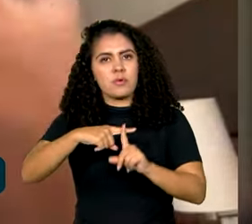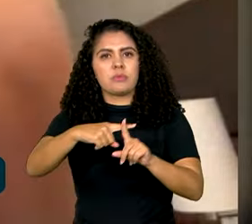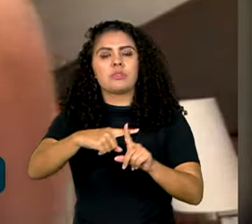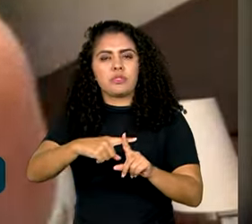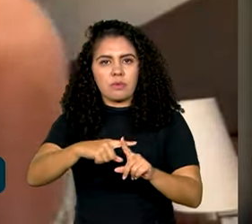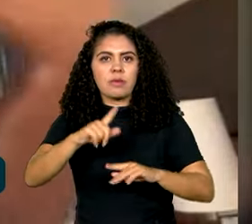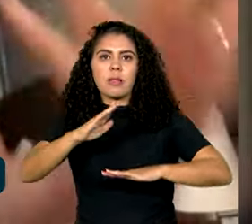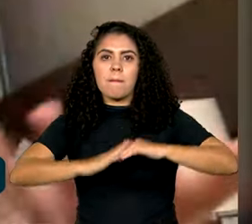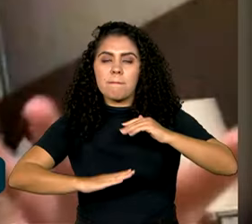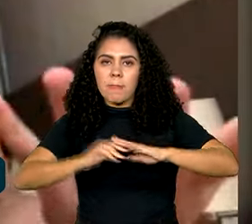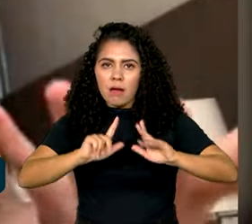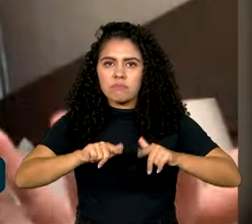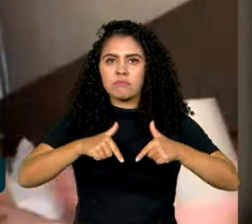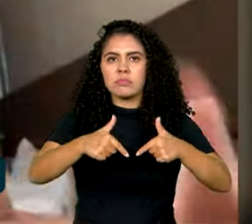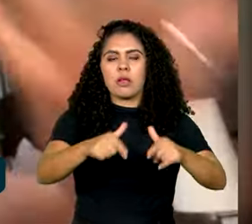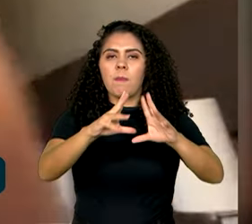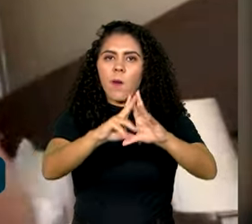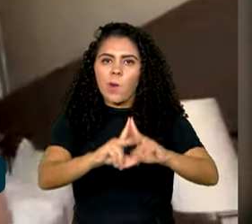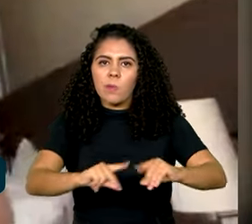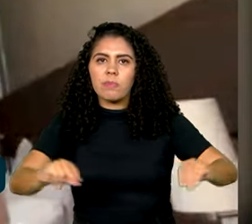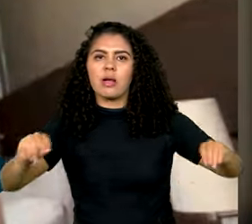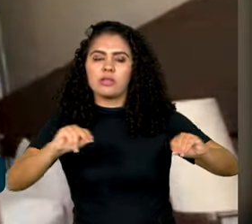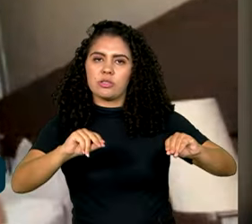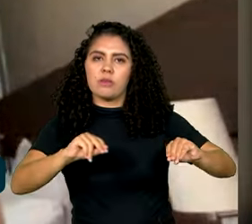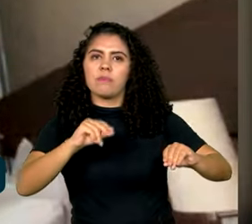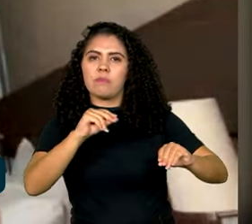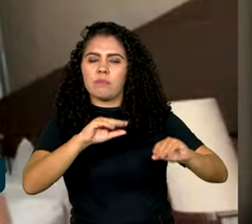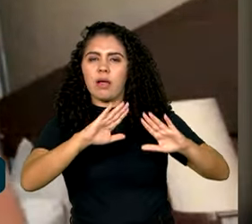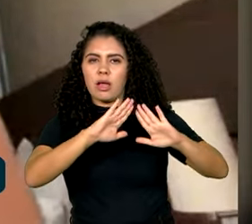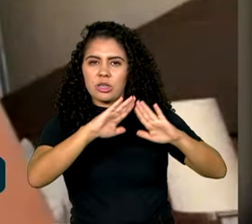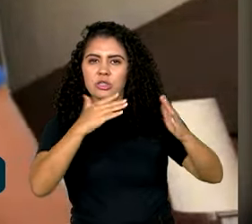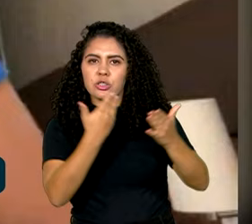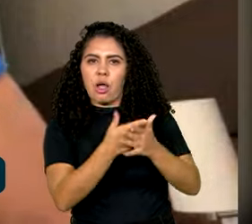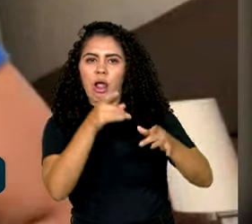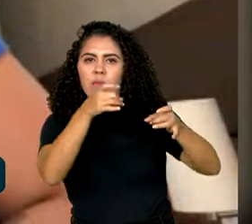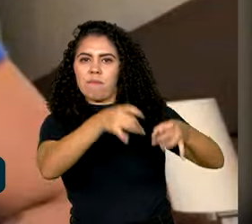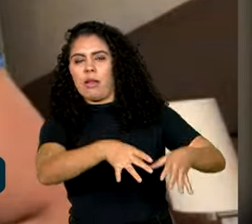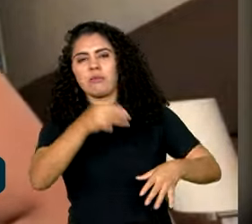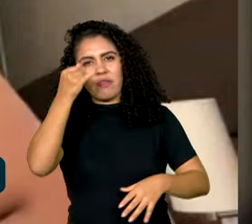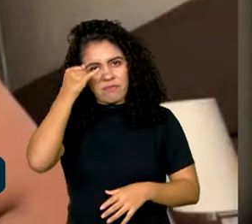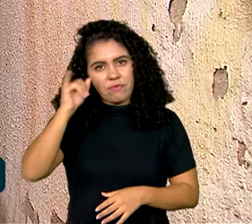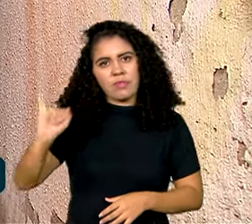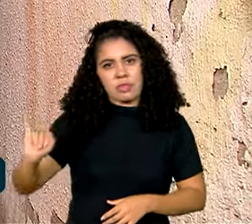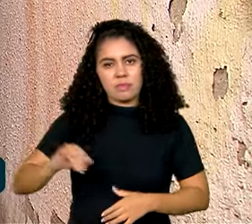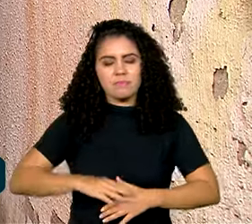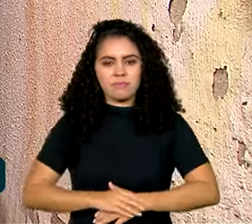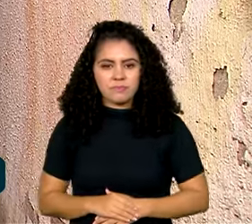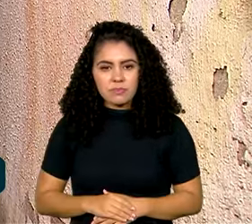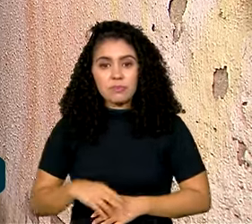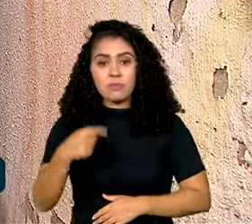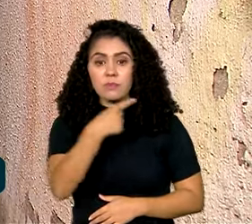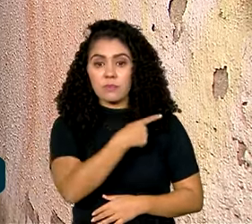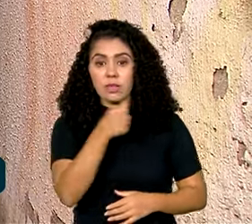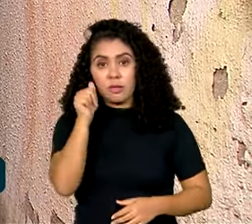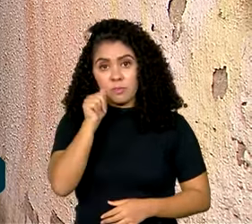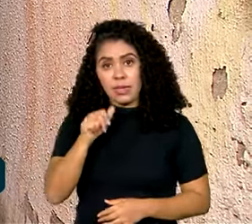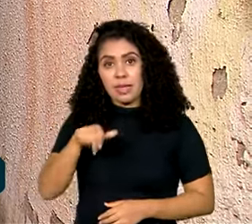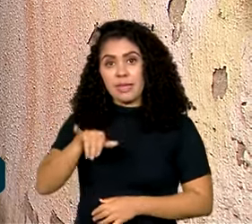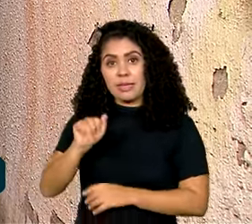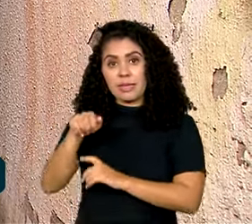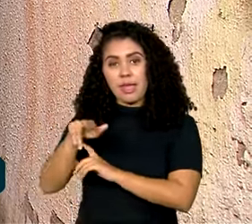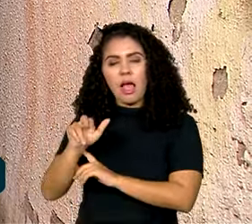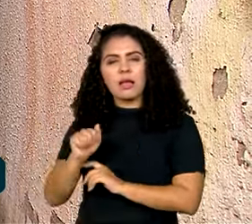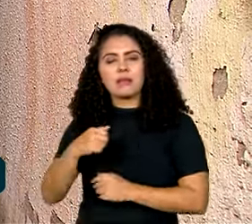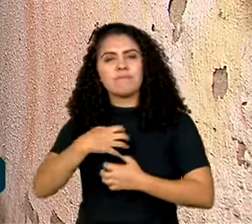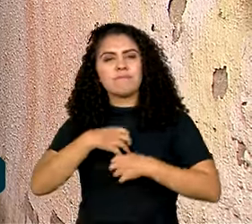sirva como esse combate à evasão escolar e o incentivo de continuar e permanecer dentro da sala de aula. Para a Ianka, uma esperança de